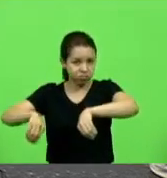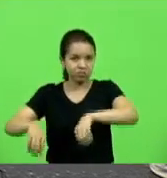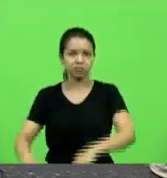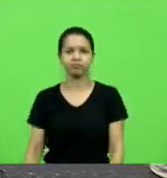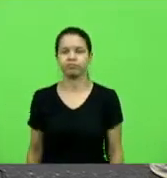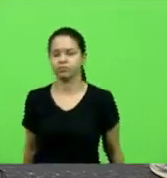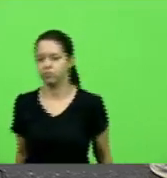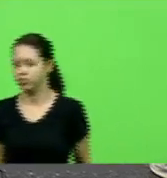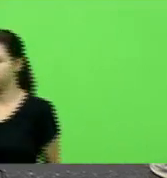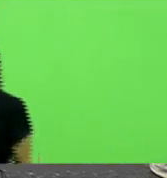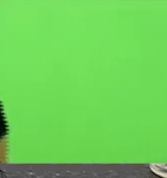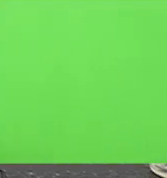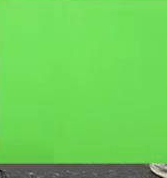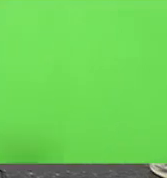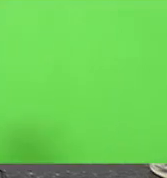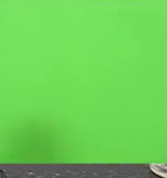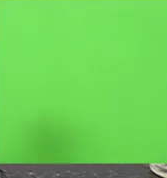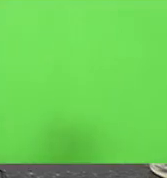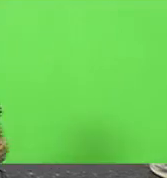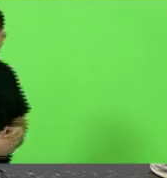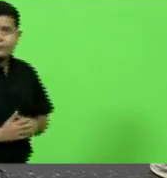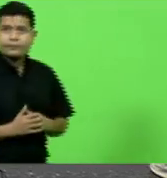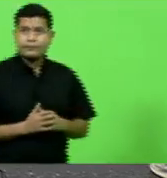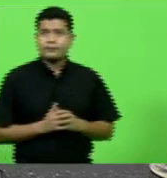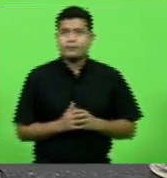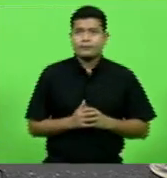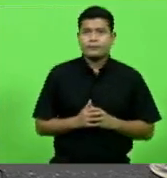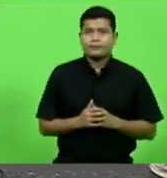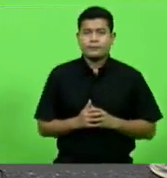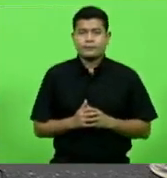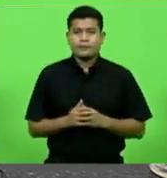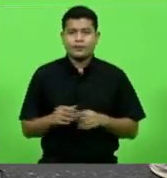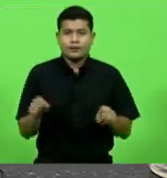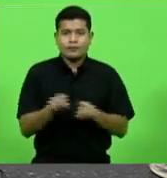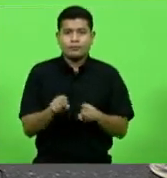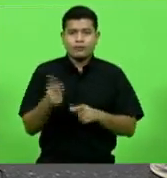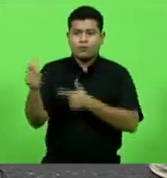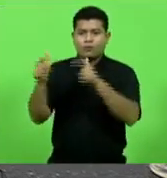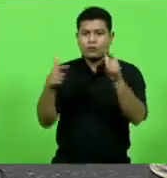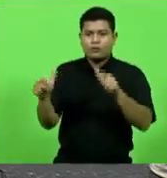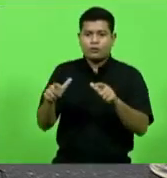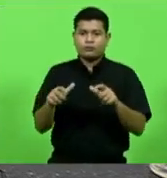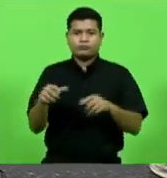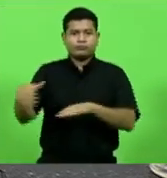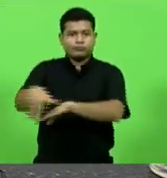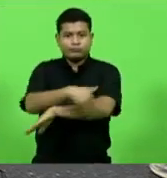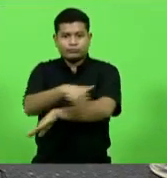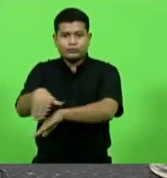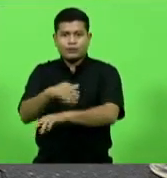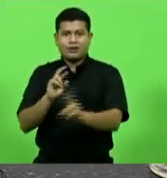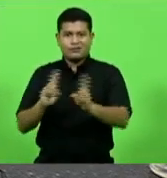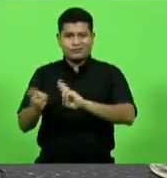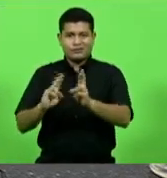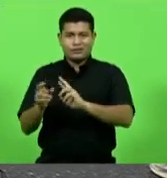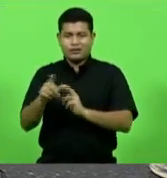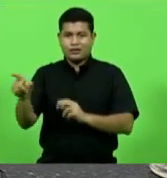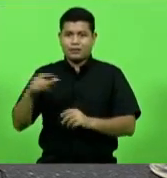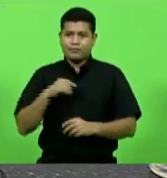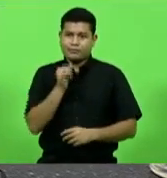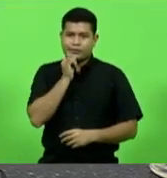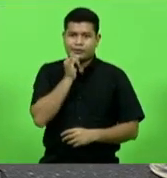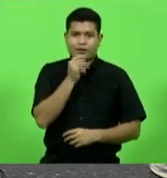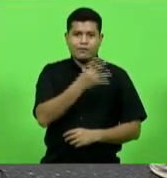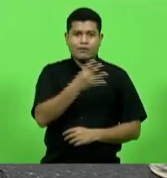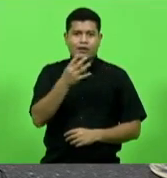sem falar em outros trechos rodoviários do Planalto Norte de Santa Catarina aliás a 477